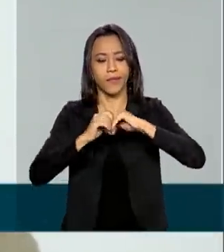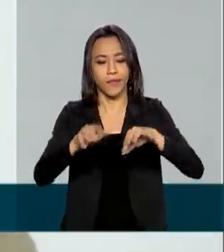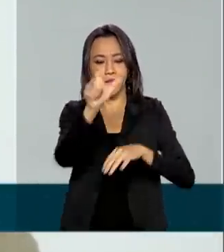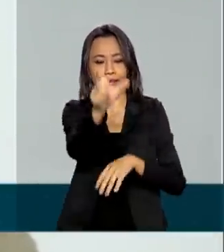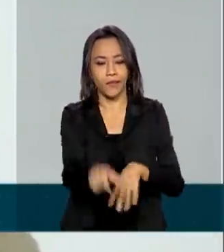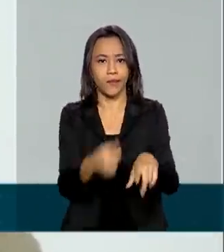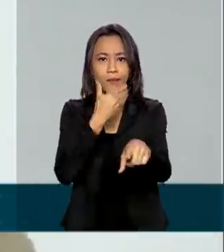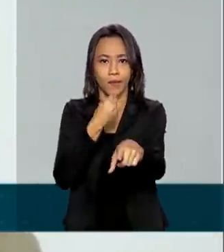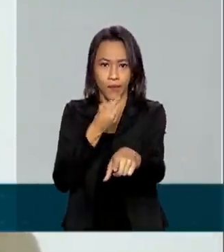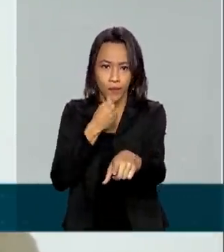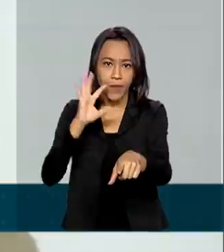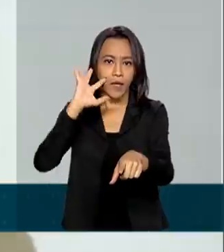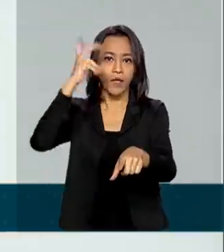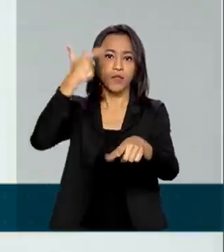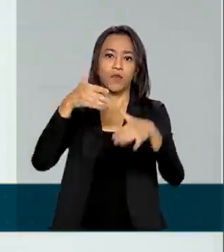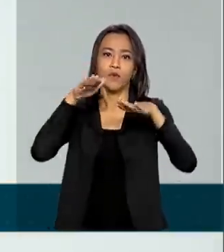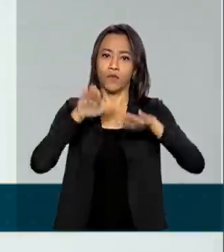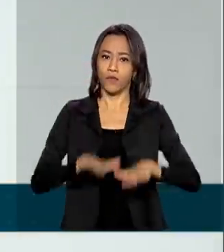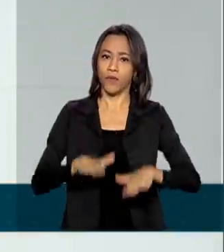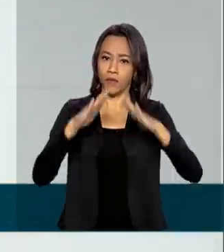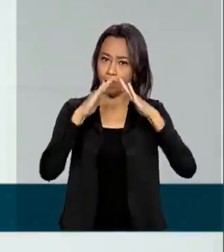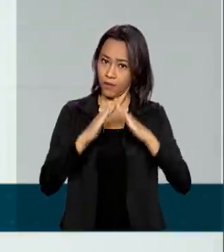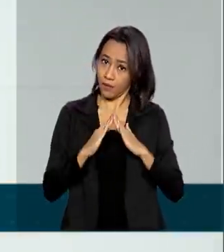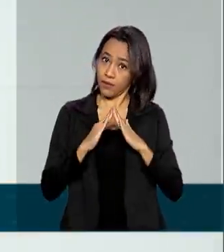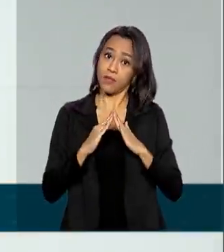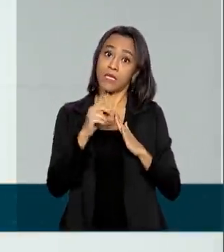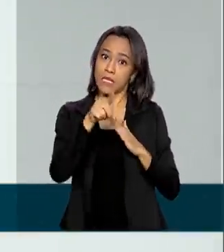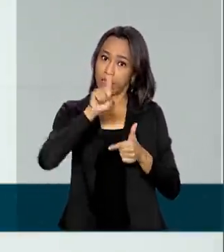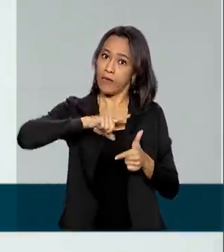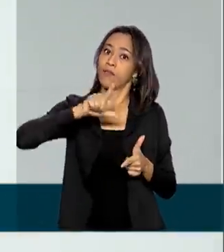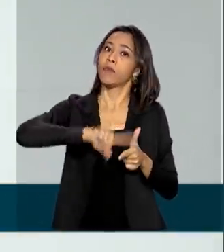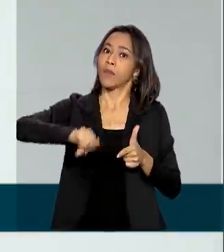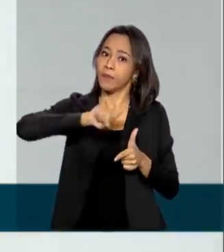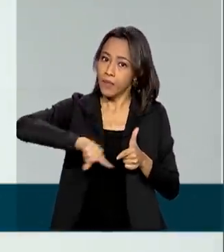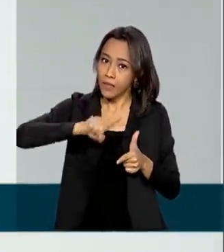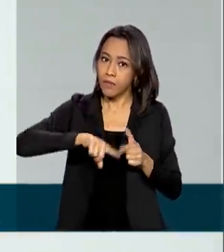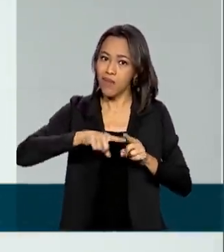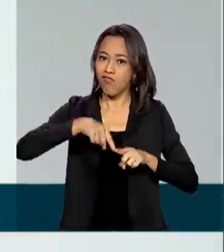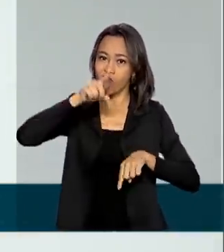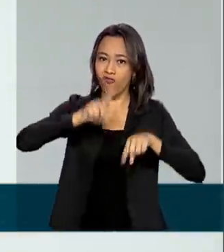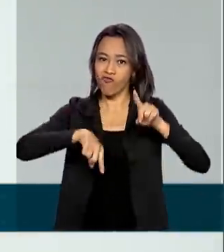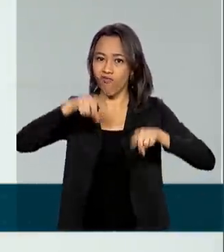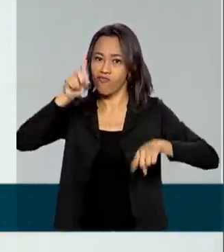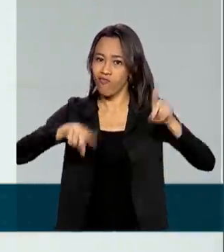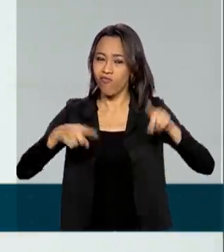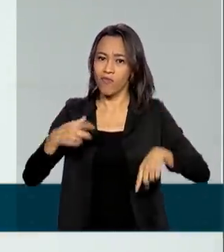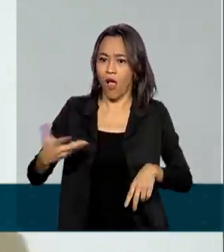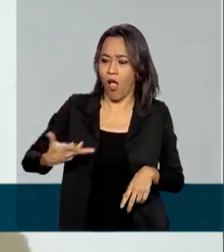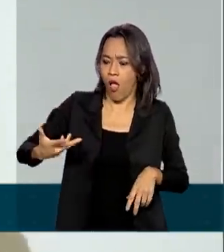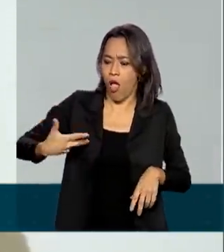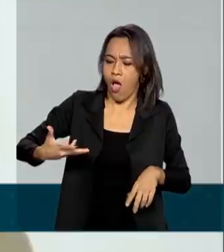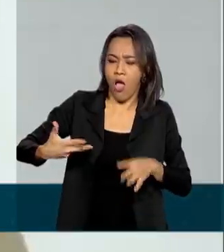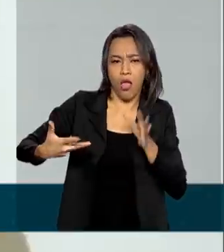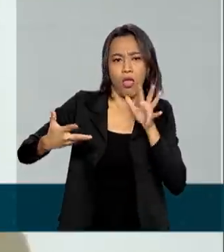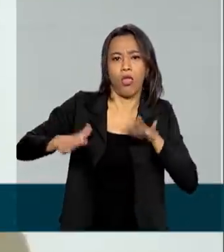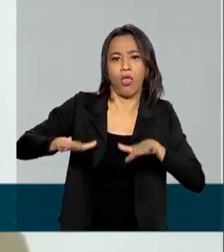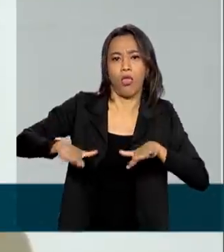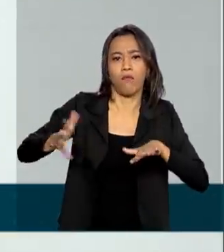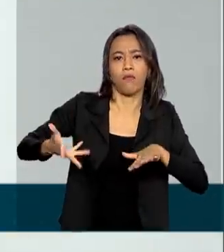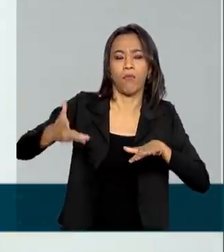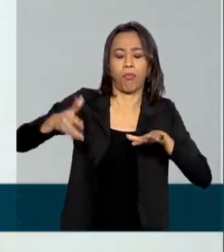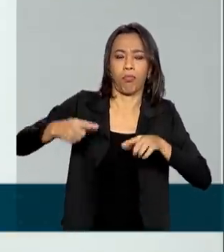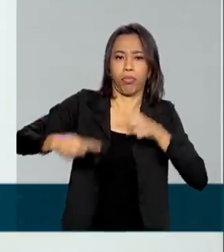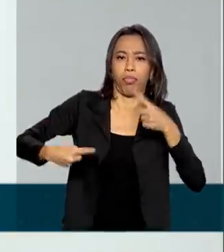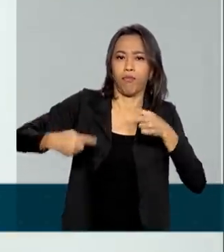passou a trabalhar em casa e teve problemas com a instabilidade da velocidade da internet via Wi